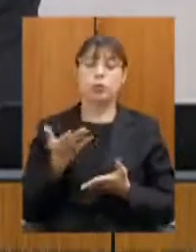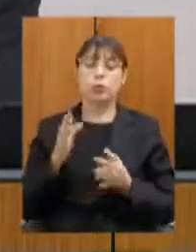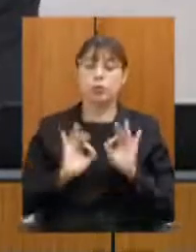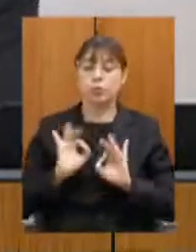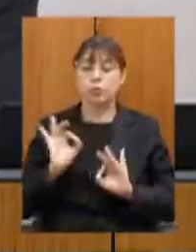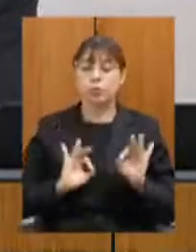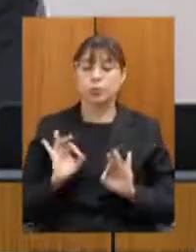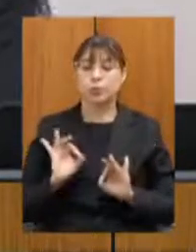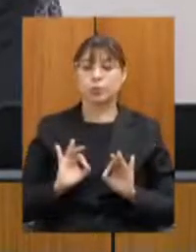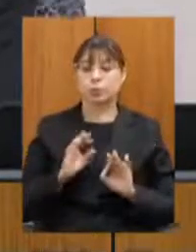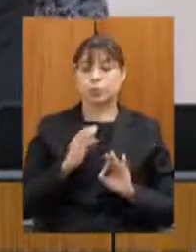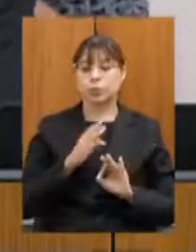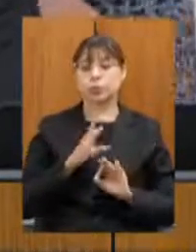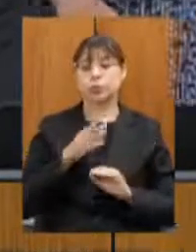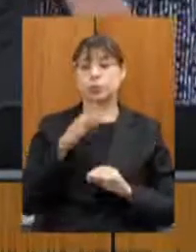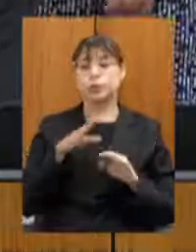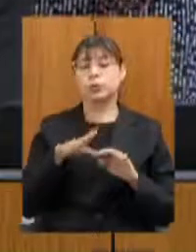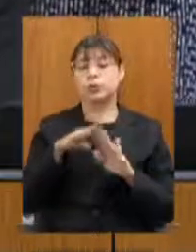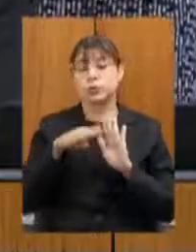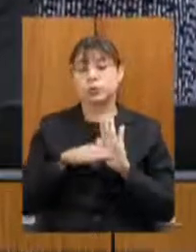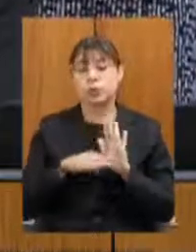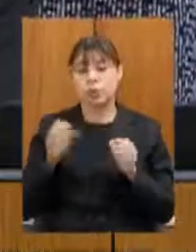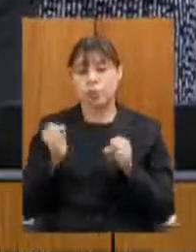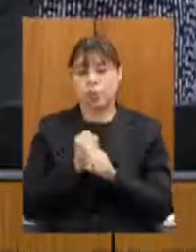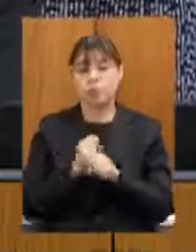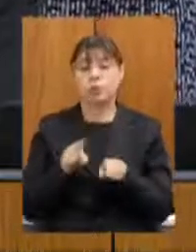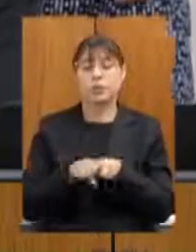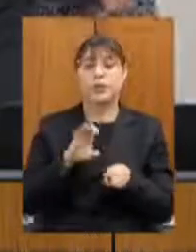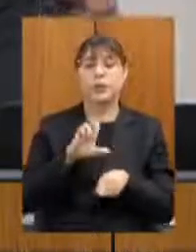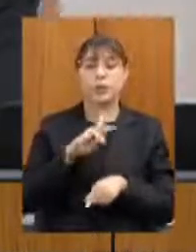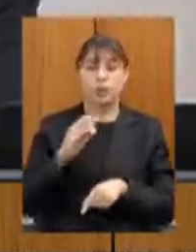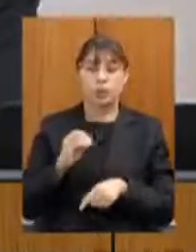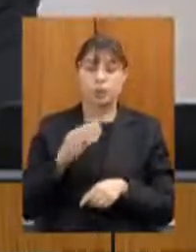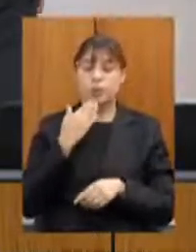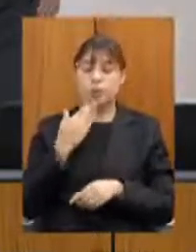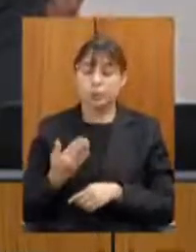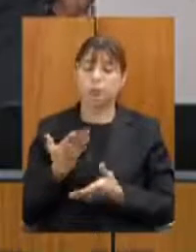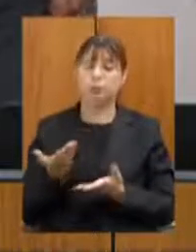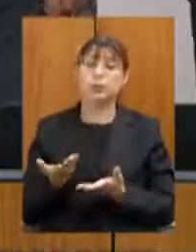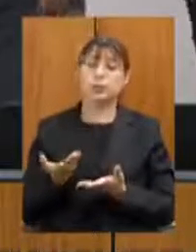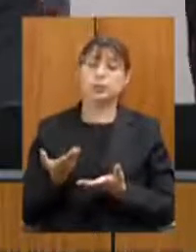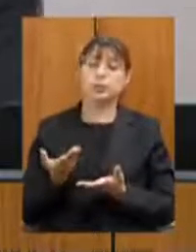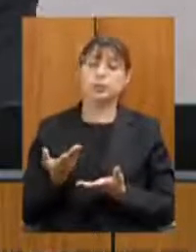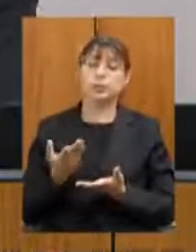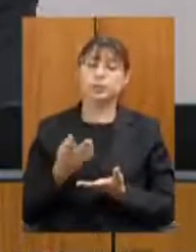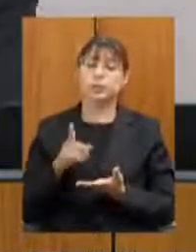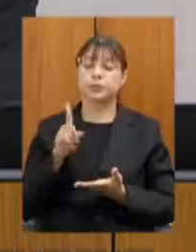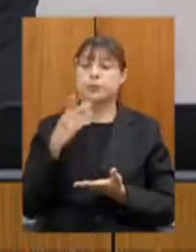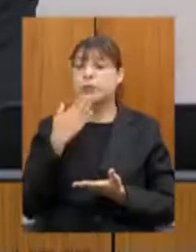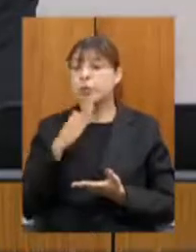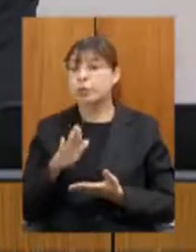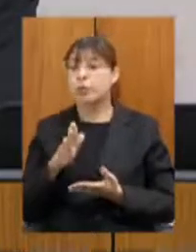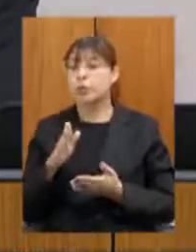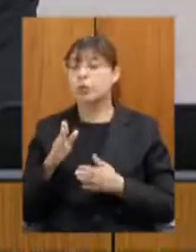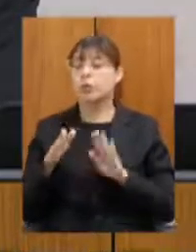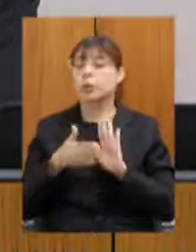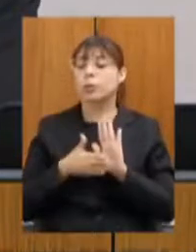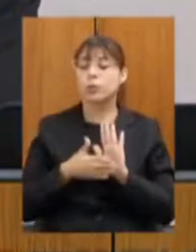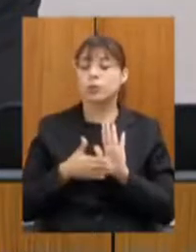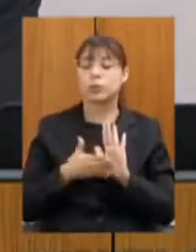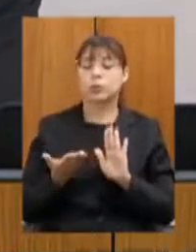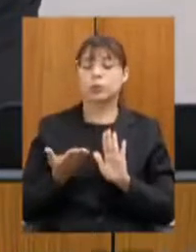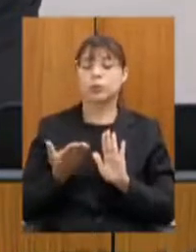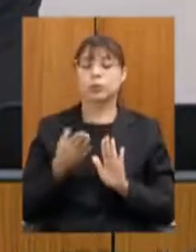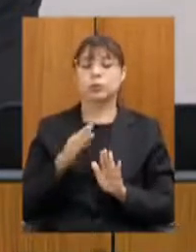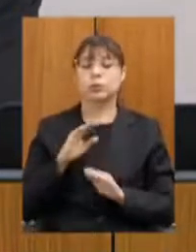cronograma das obras Celinho do Citrocel pedir de informações sobre quais as medidas e soluções propostas pelo governo do Estado ou